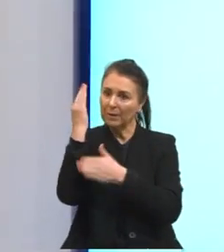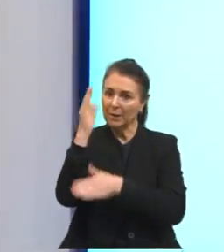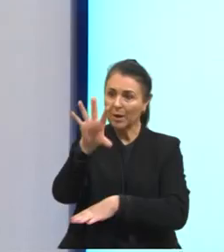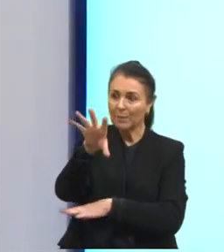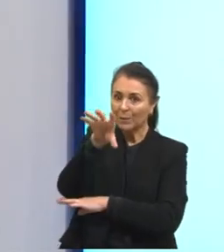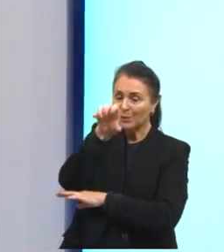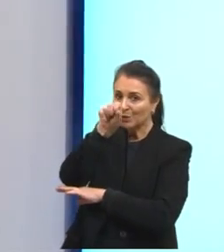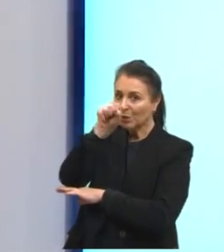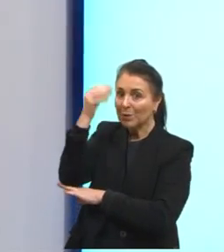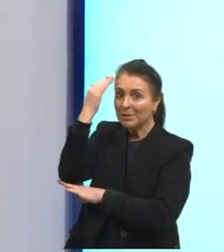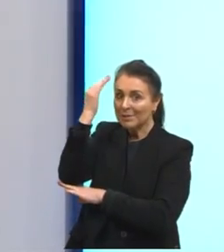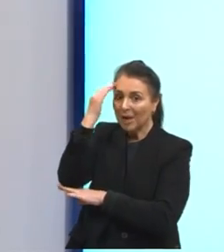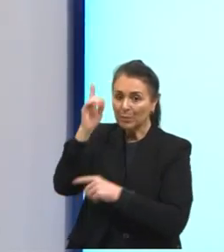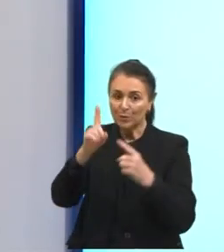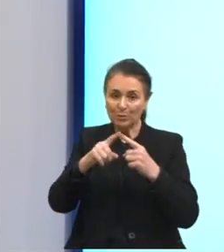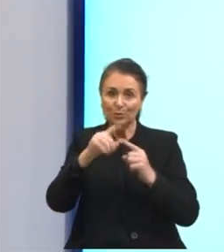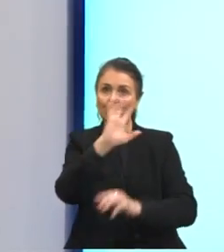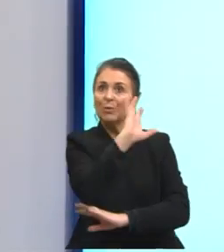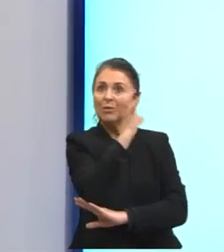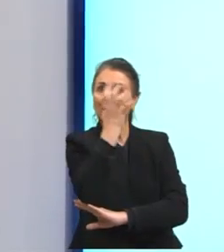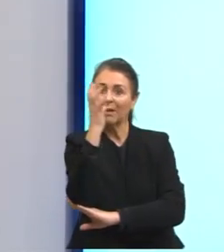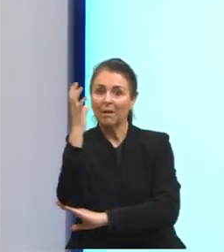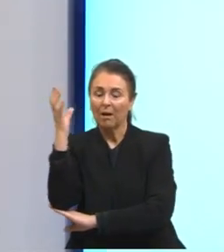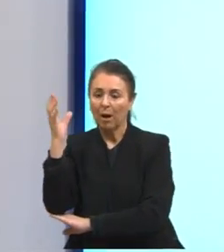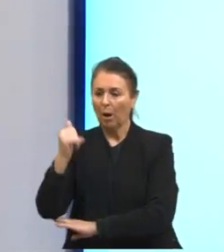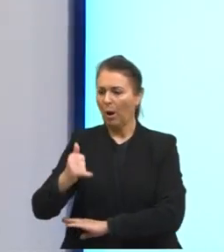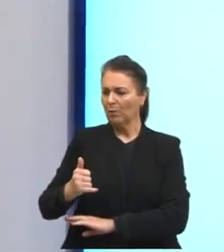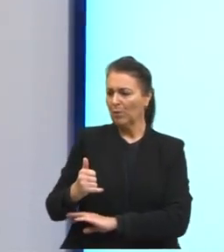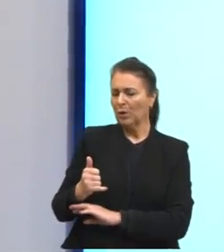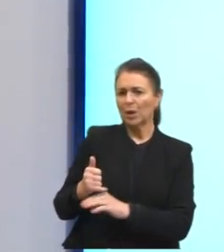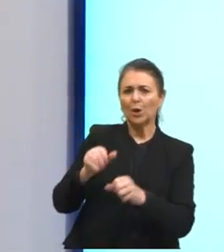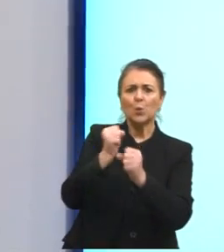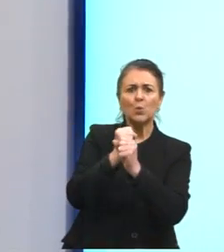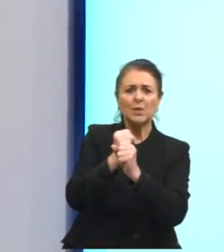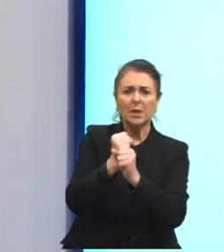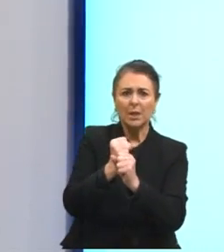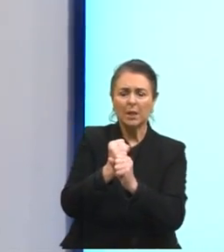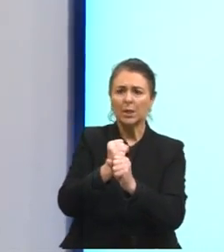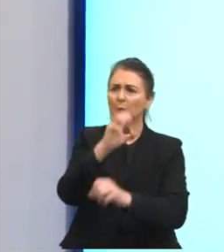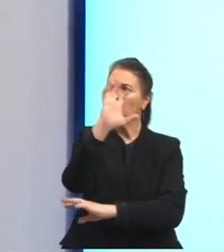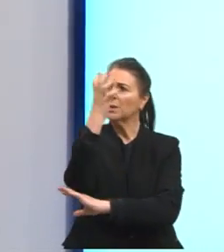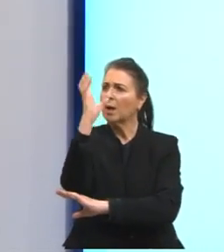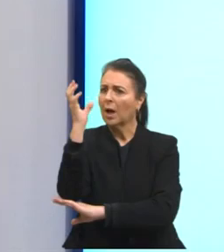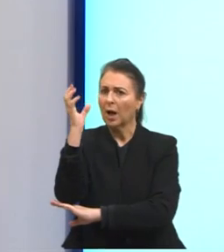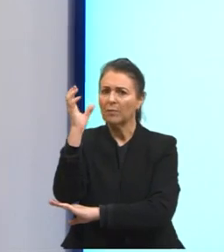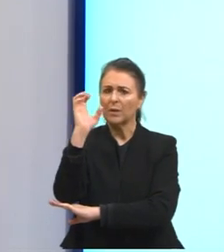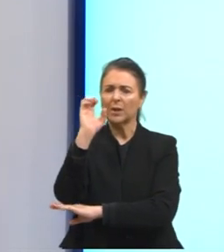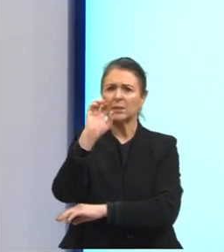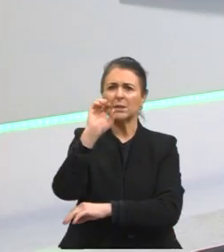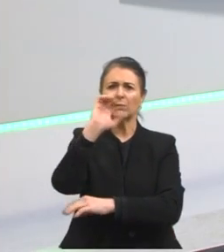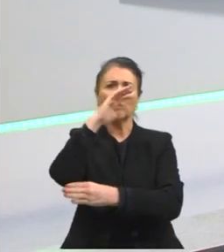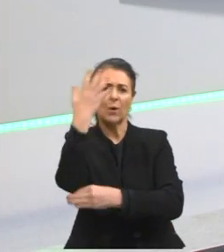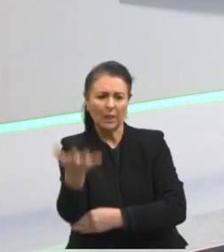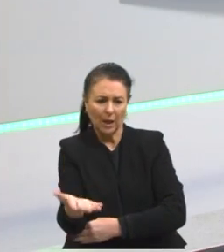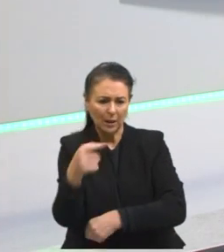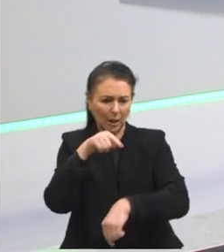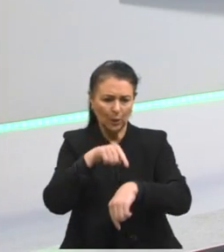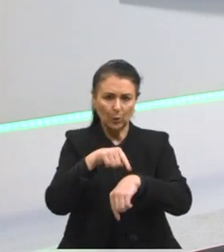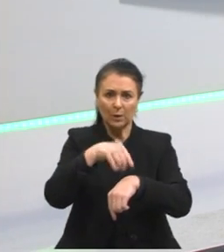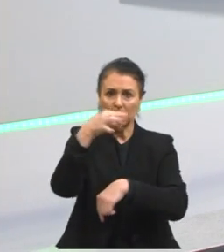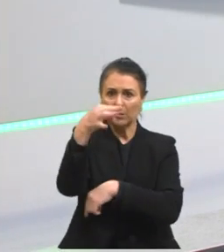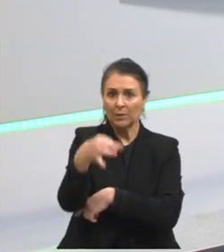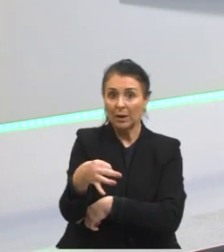Sabe de qual árvore elas vêm, que idade tem, sabe se foram cortadas no tempo certo